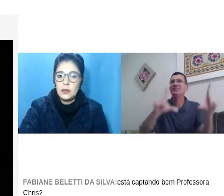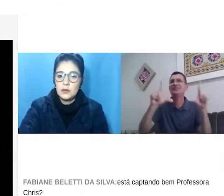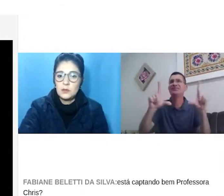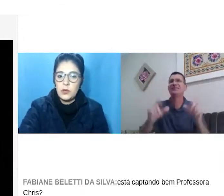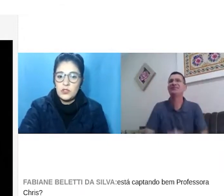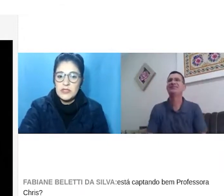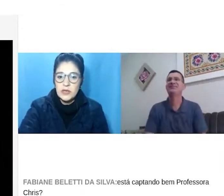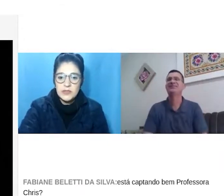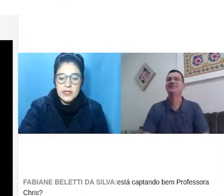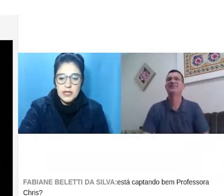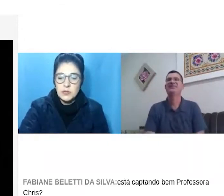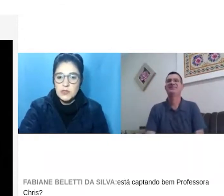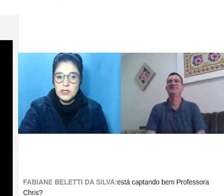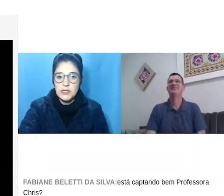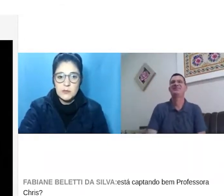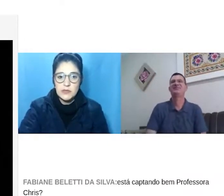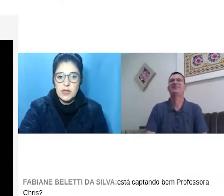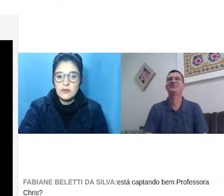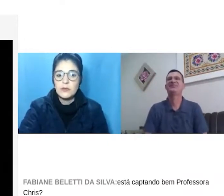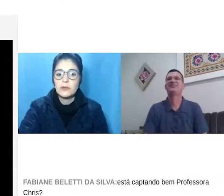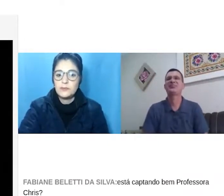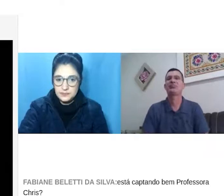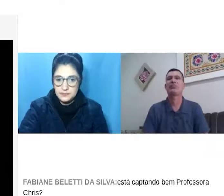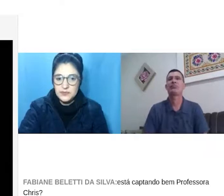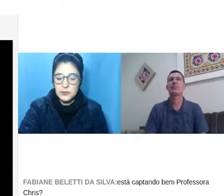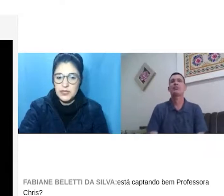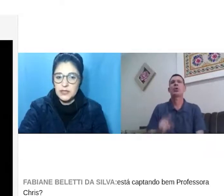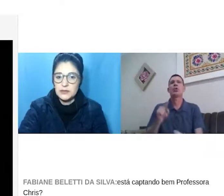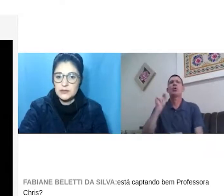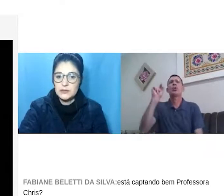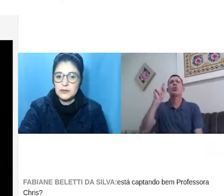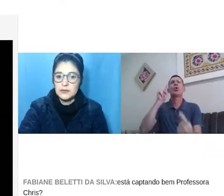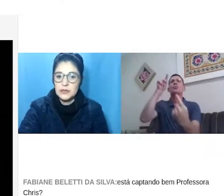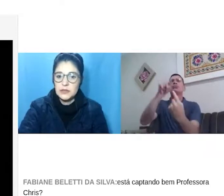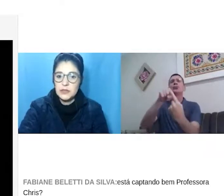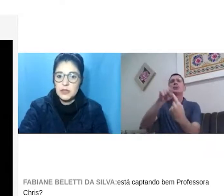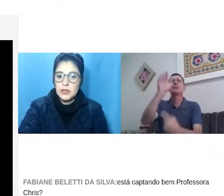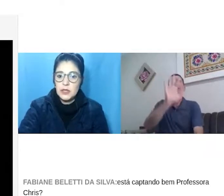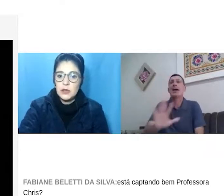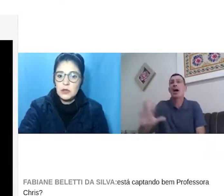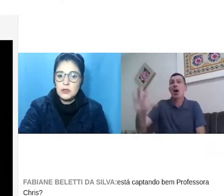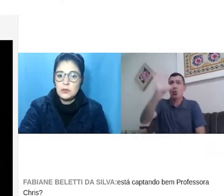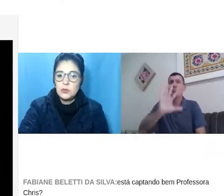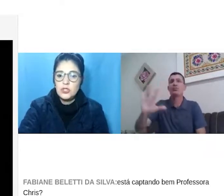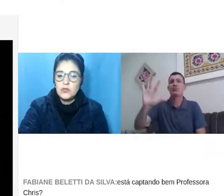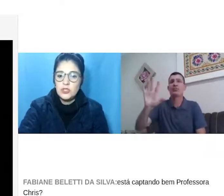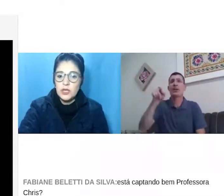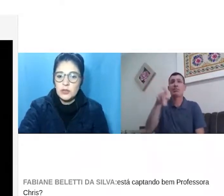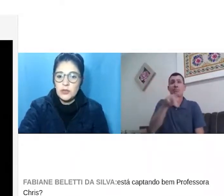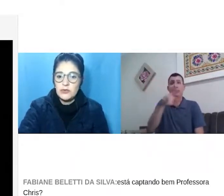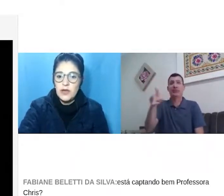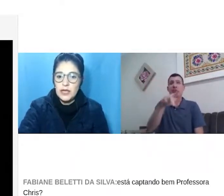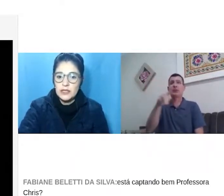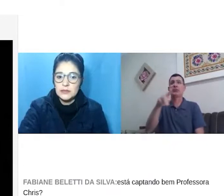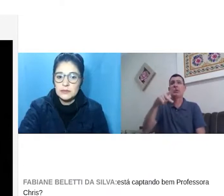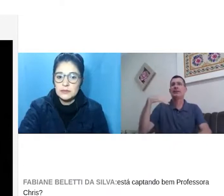Então, pode passar o slide, não sei quem está responsável. Obrigada. Então, o objetivo geral da